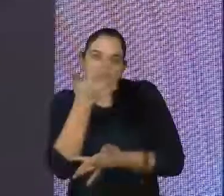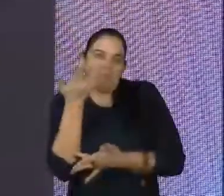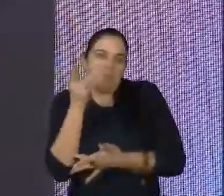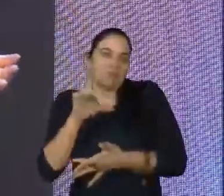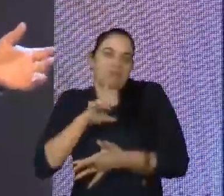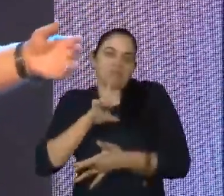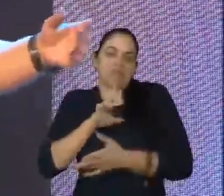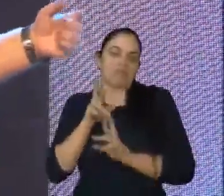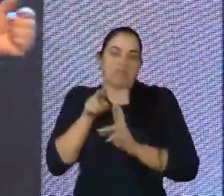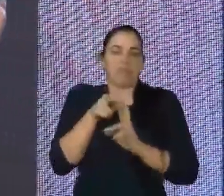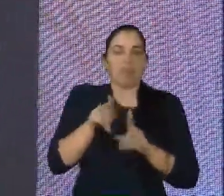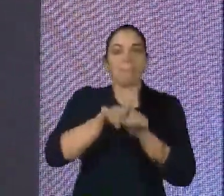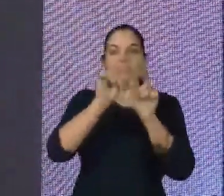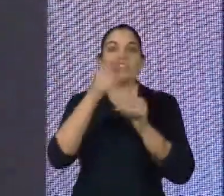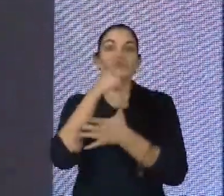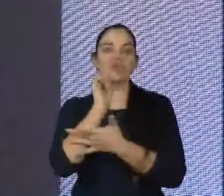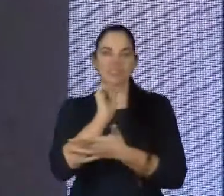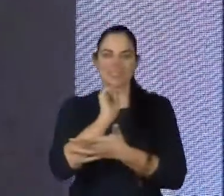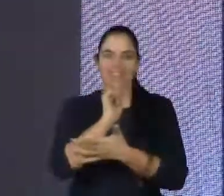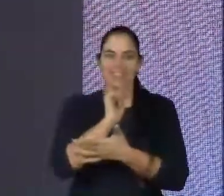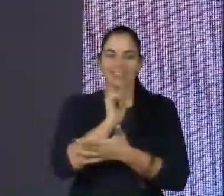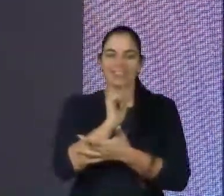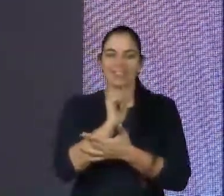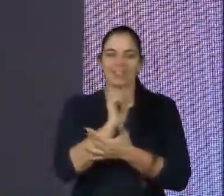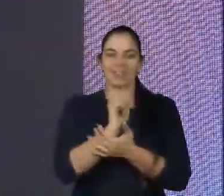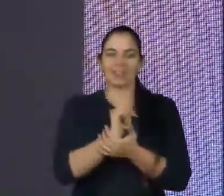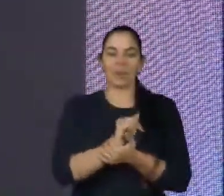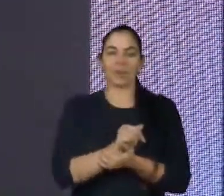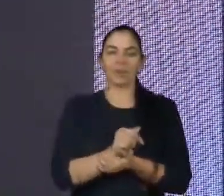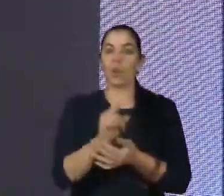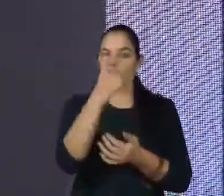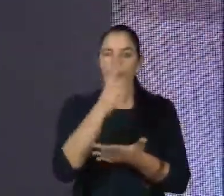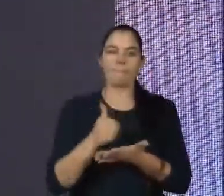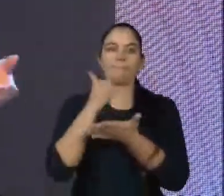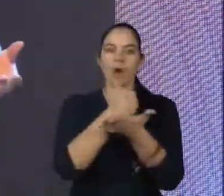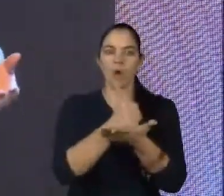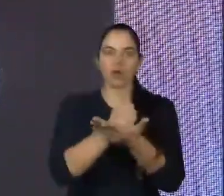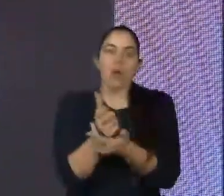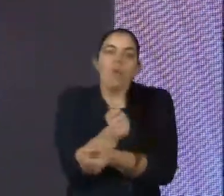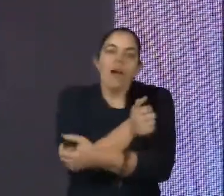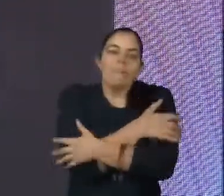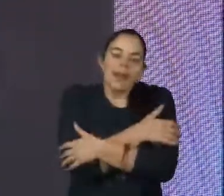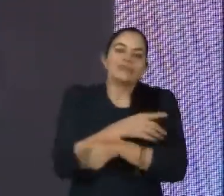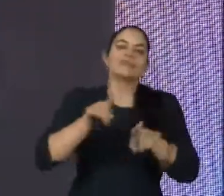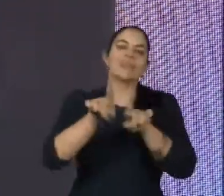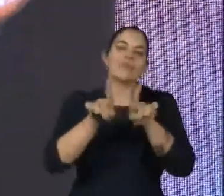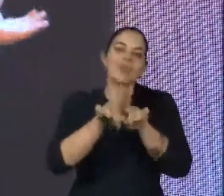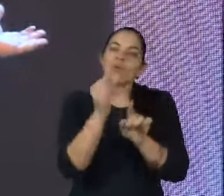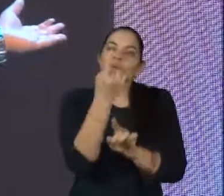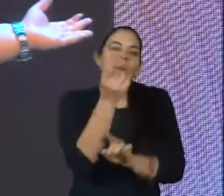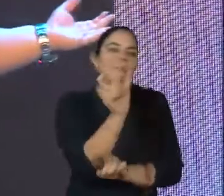se sente representada, mas aí a gente consegue dar um apoio, né, um abraço, o que for, uma